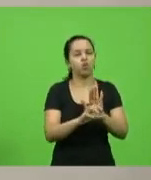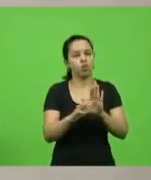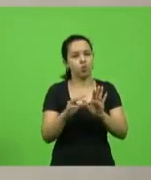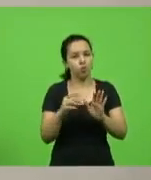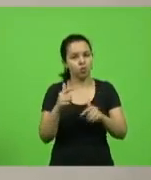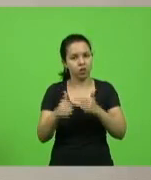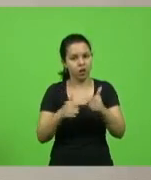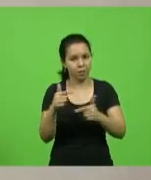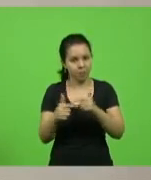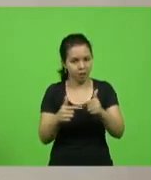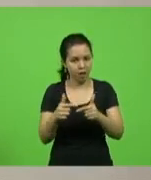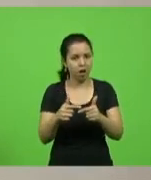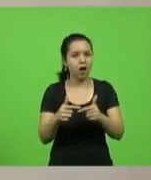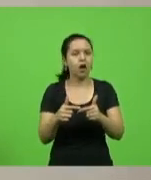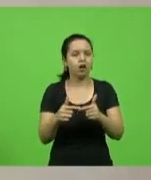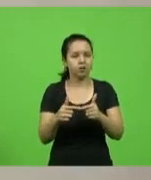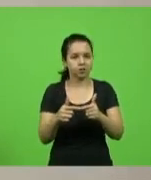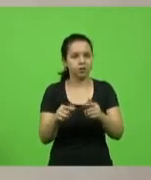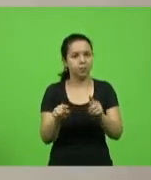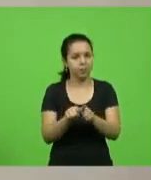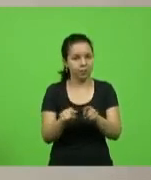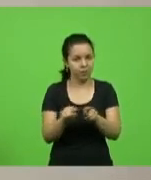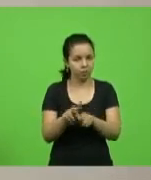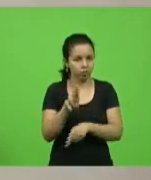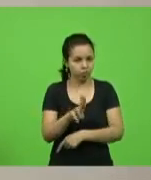pública estadual